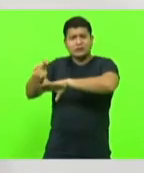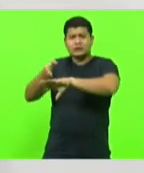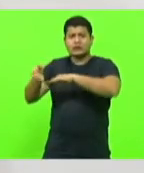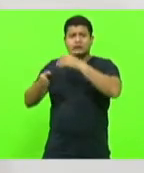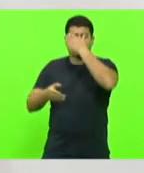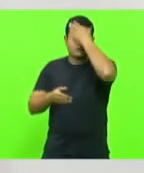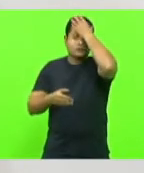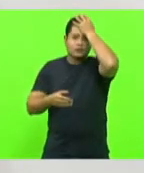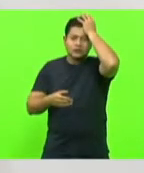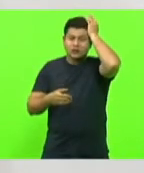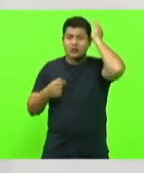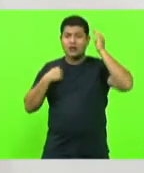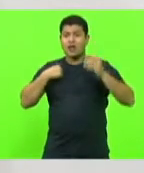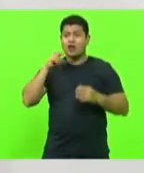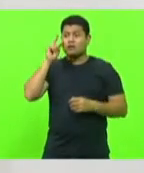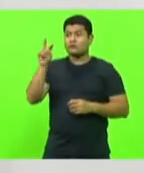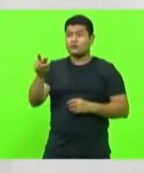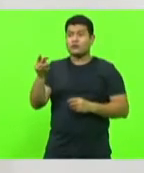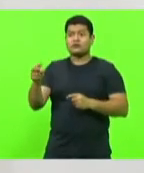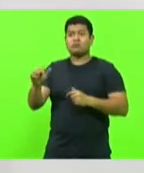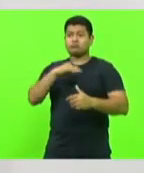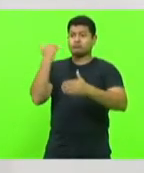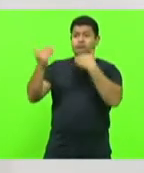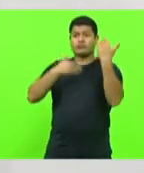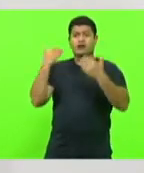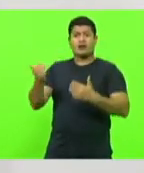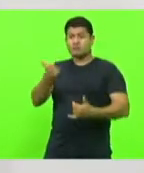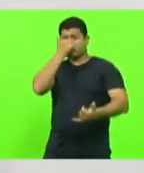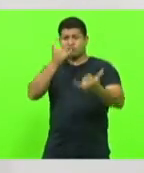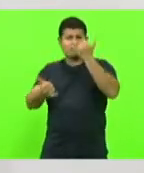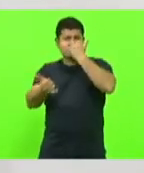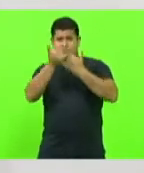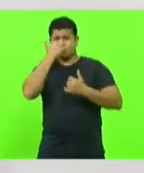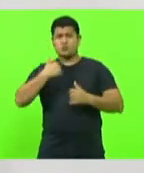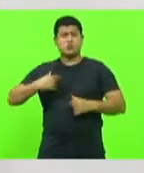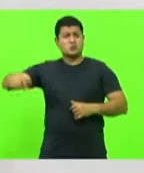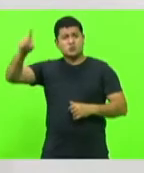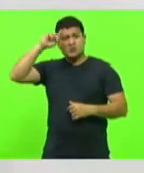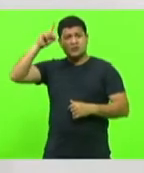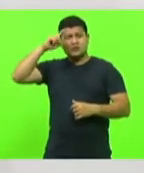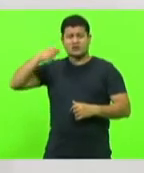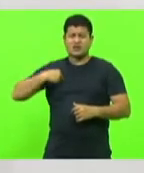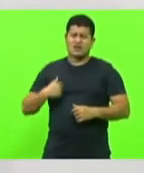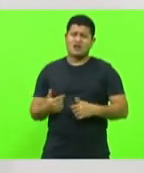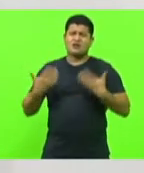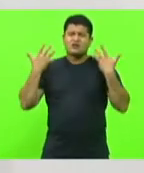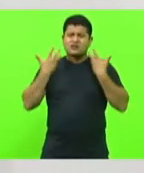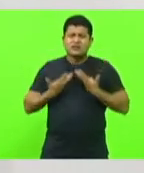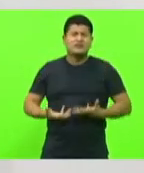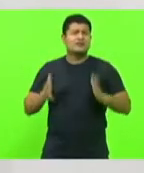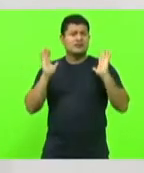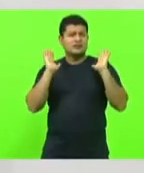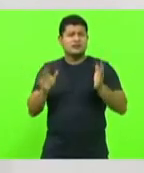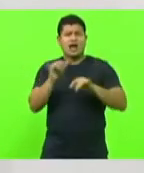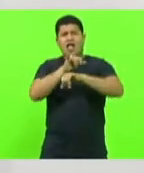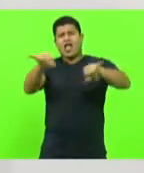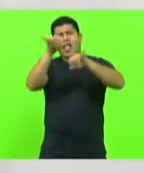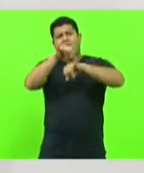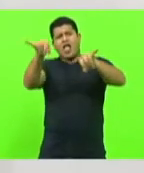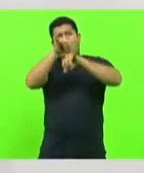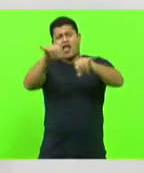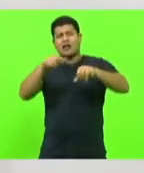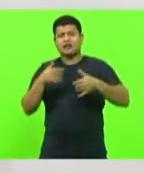Itajaí e ver morte, ver acidente todo dia. E eu estou cansado de repercutir isso aqui. Eu e outros deputados,